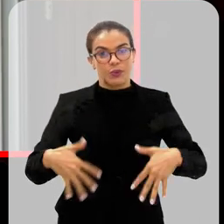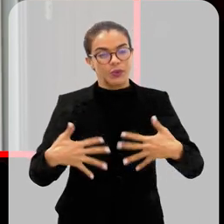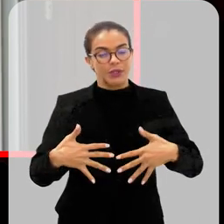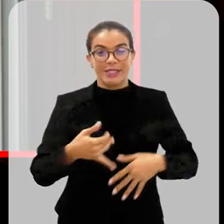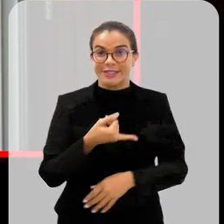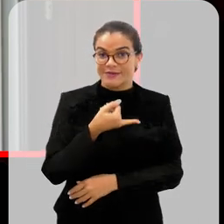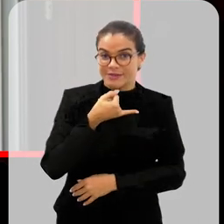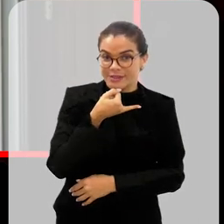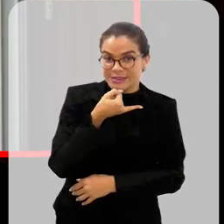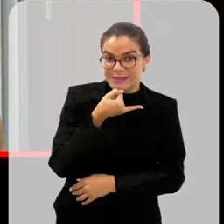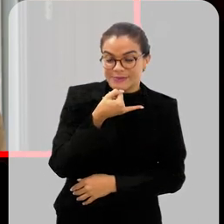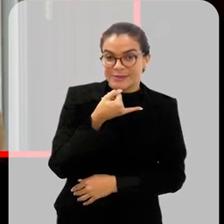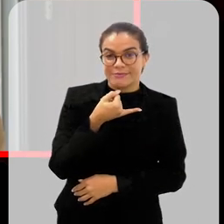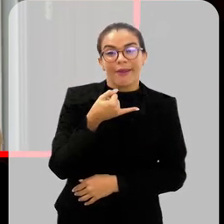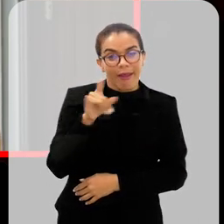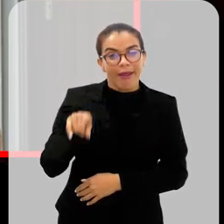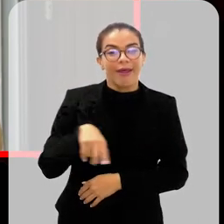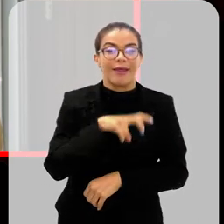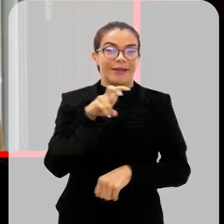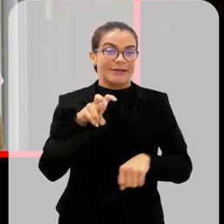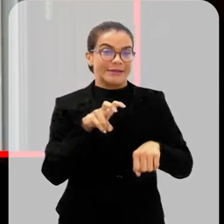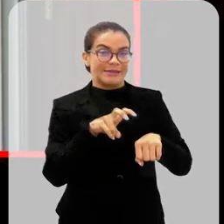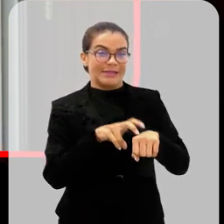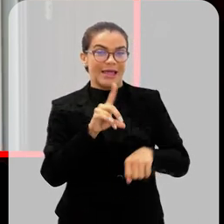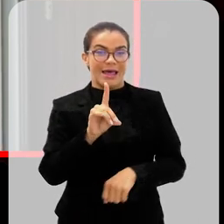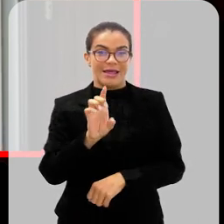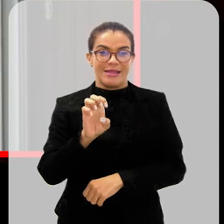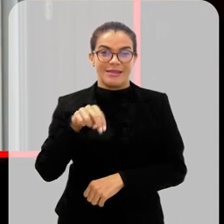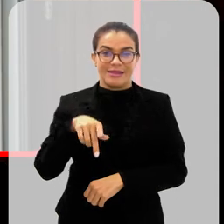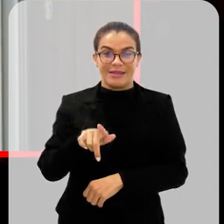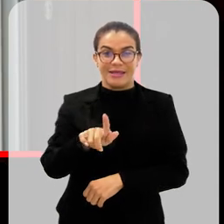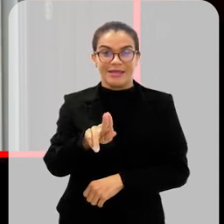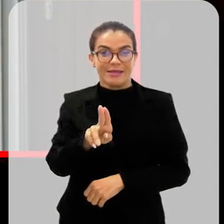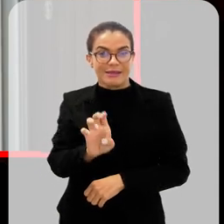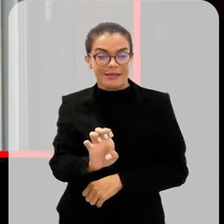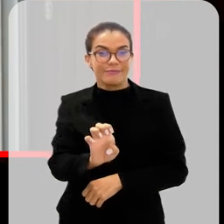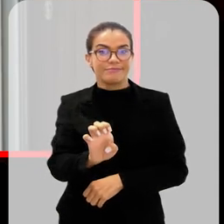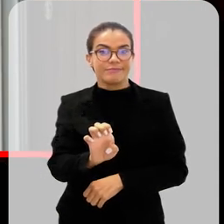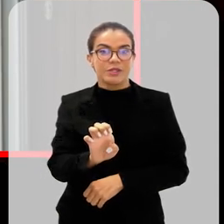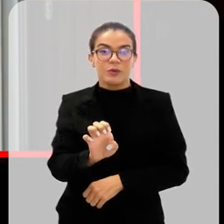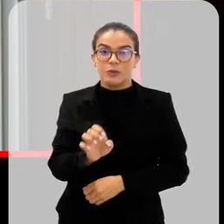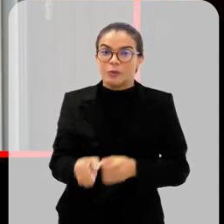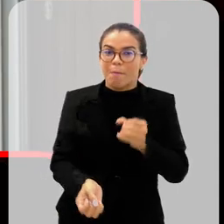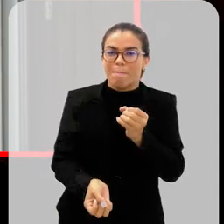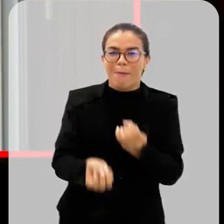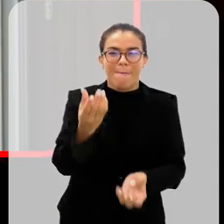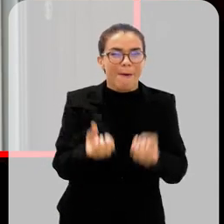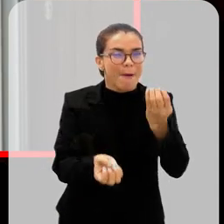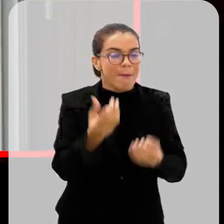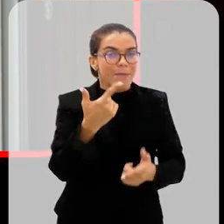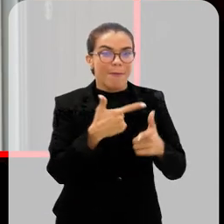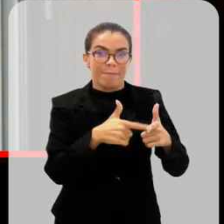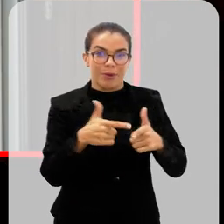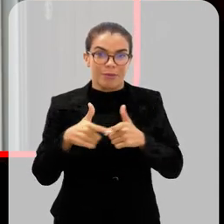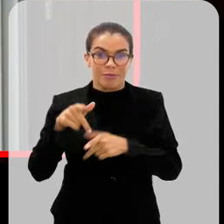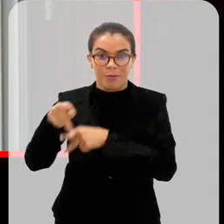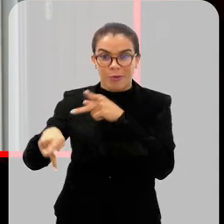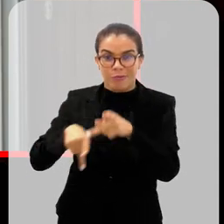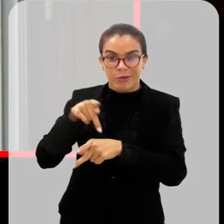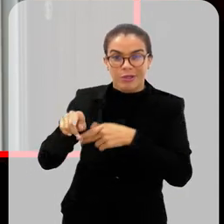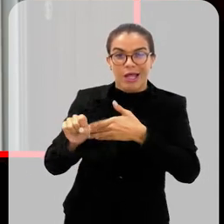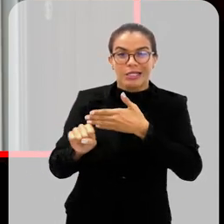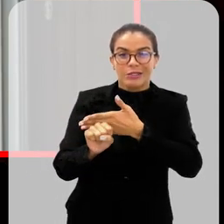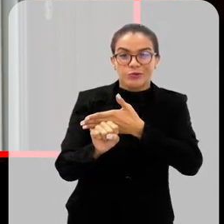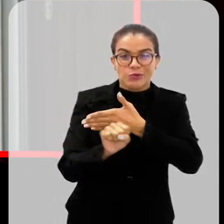moda, infelizmente. É a dengue, que tem trazido muitos problemas para a população da